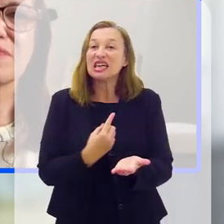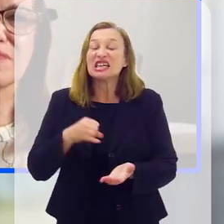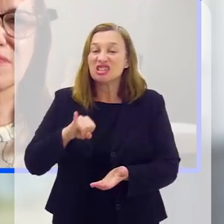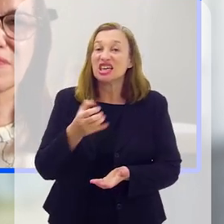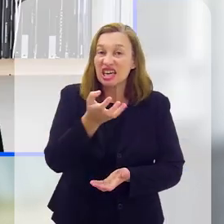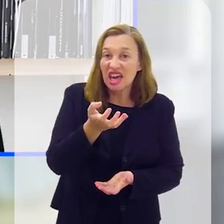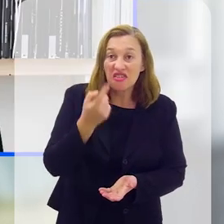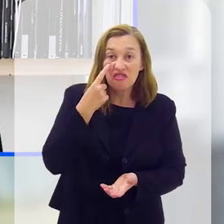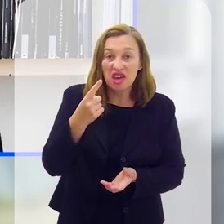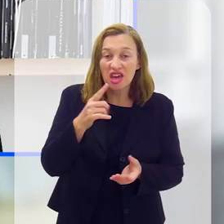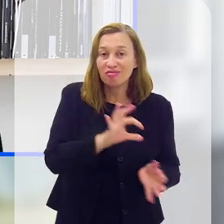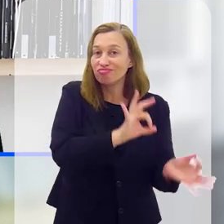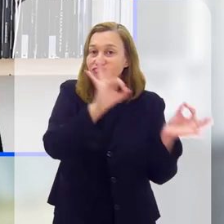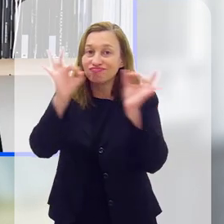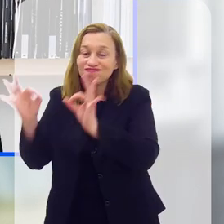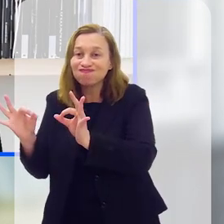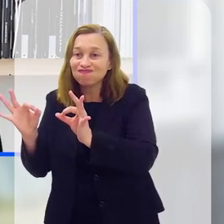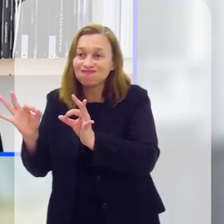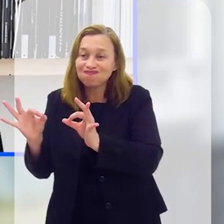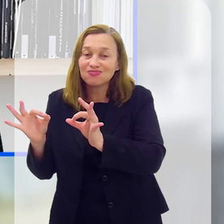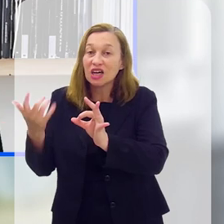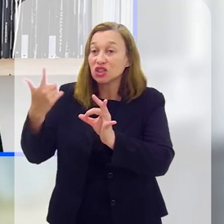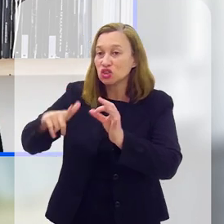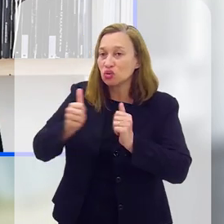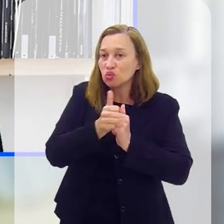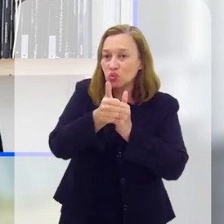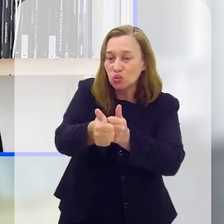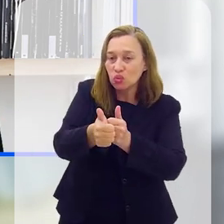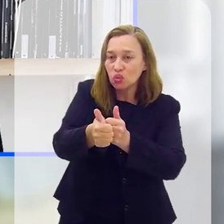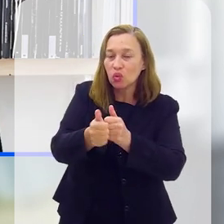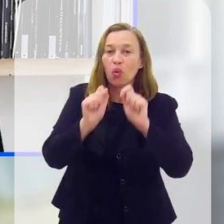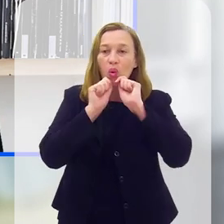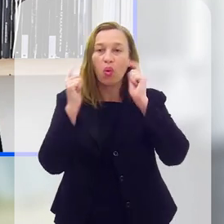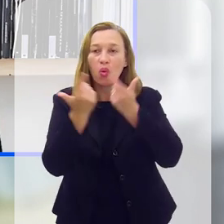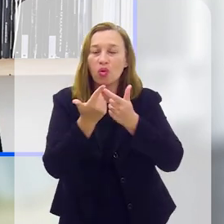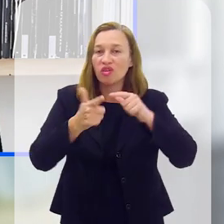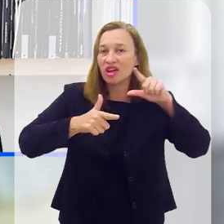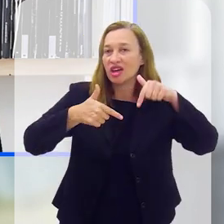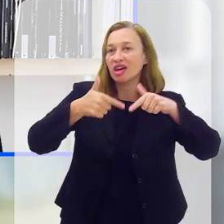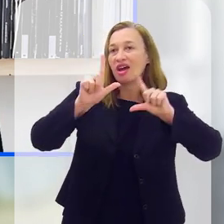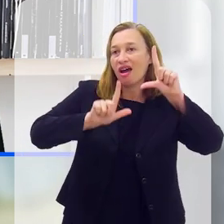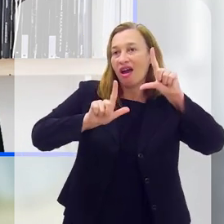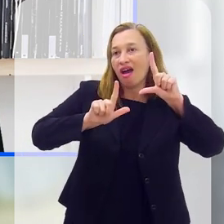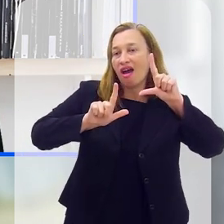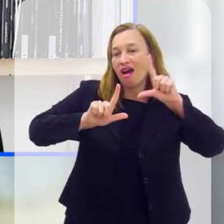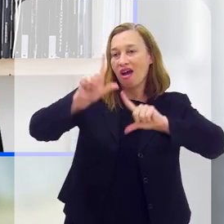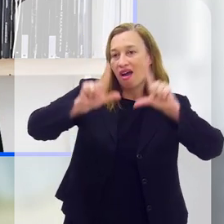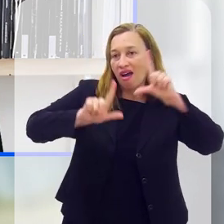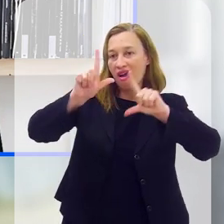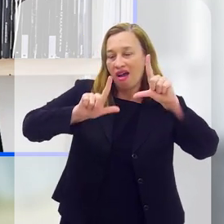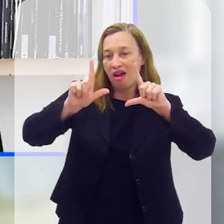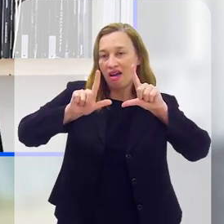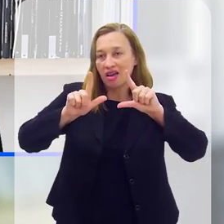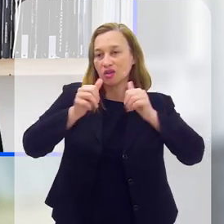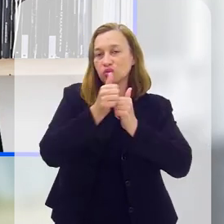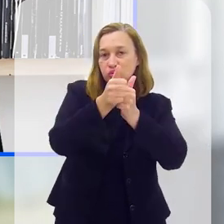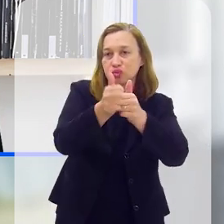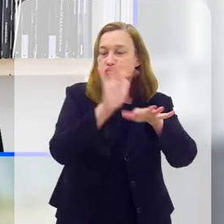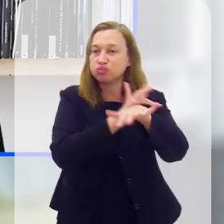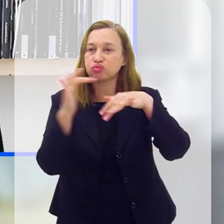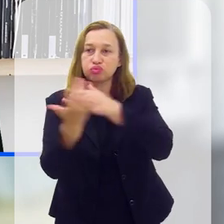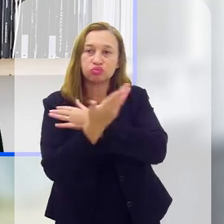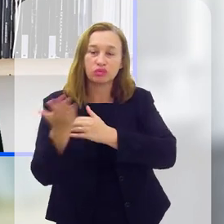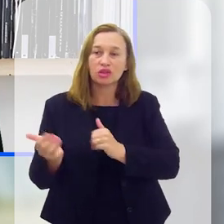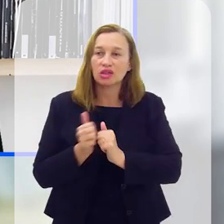apoio, né? E se você quiser rever este programa ou acompanhar a programação da TV Alerje, é só acessar o nosso canal no